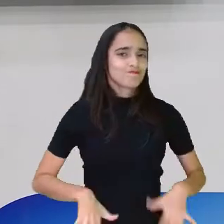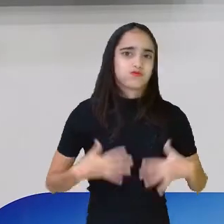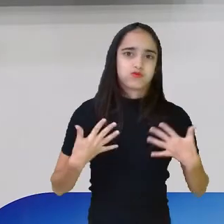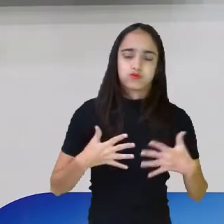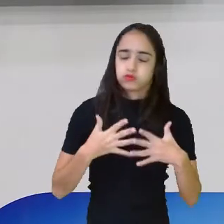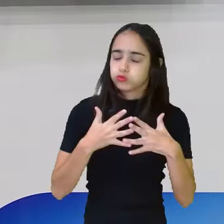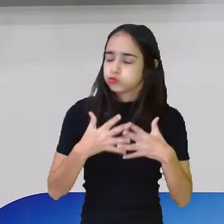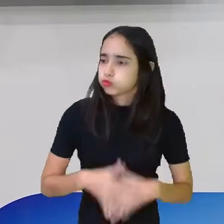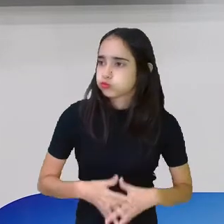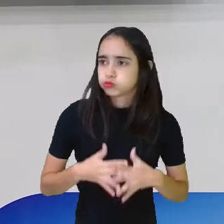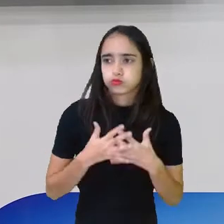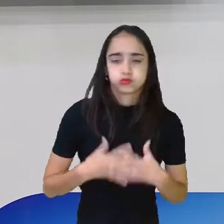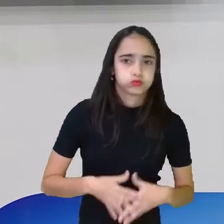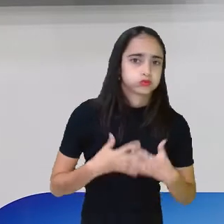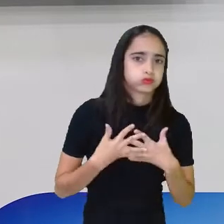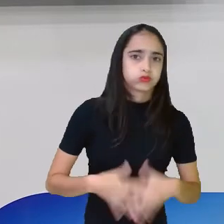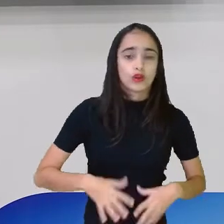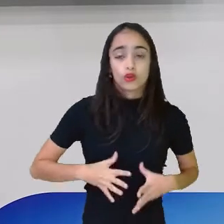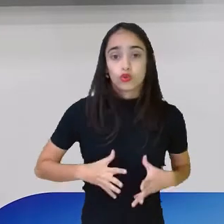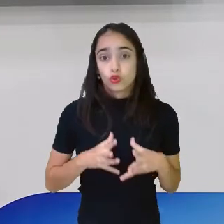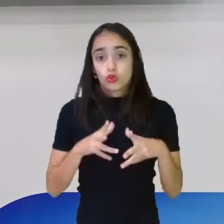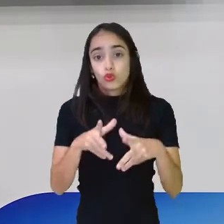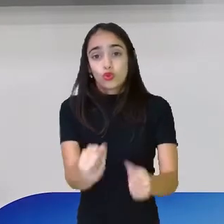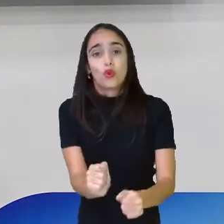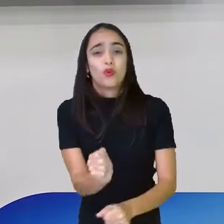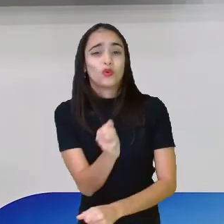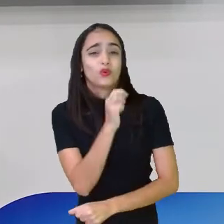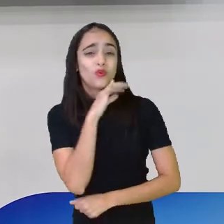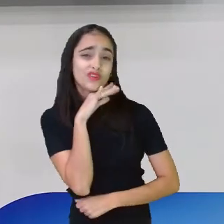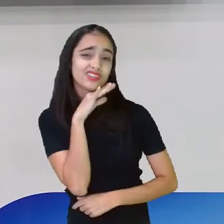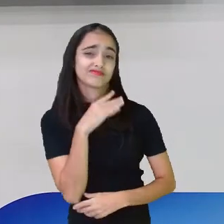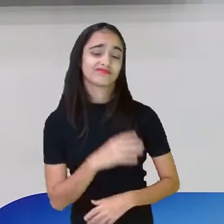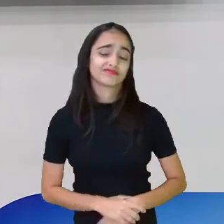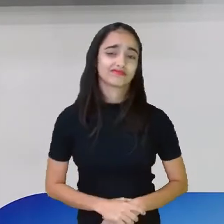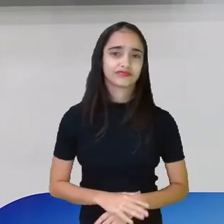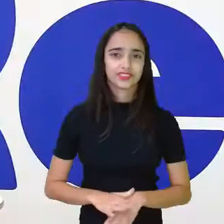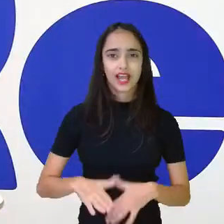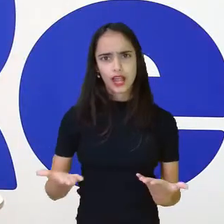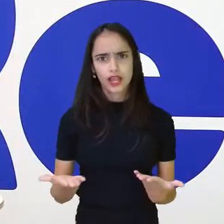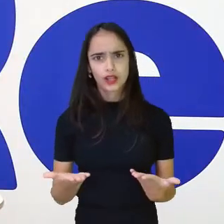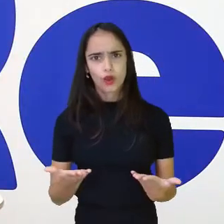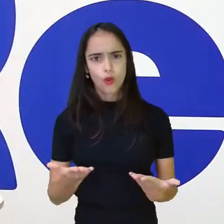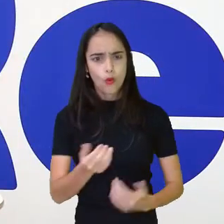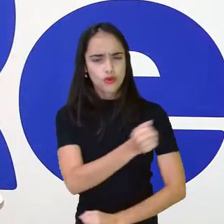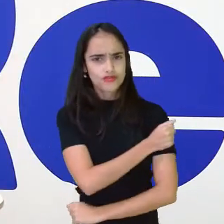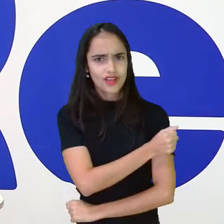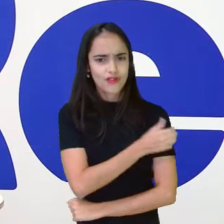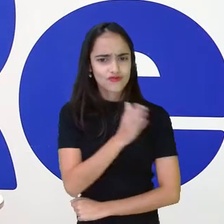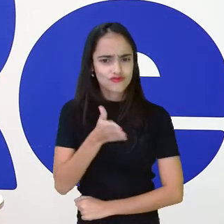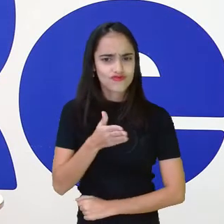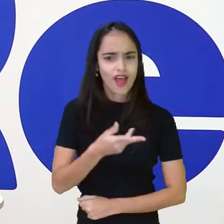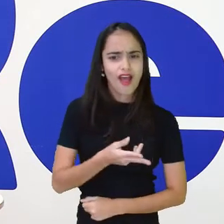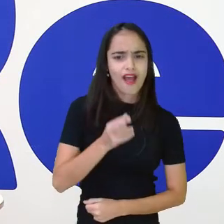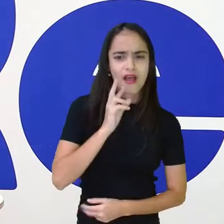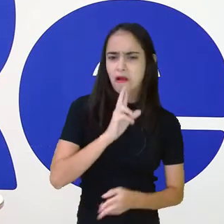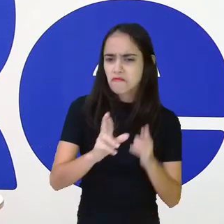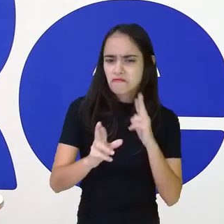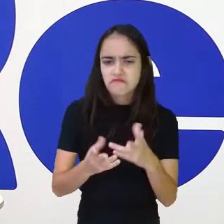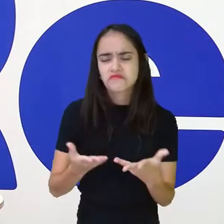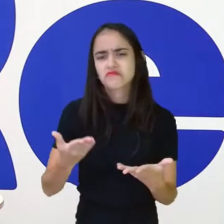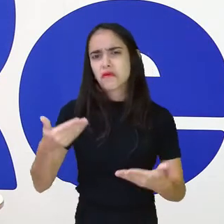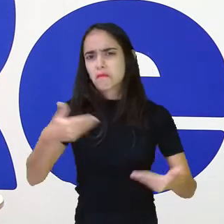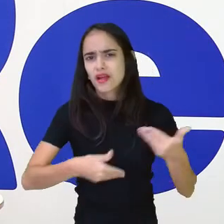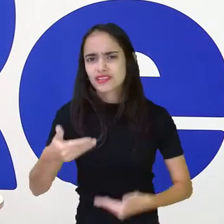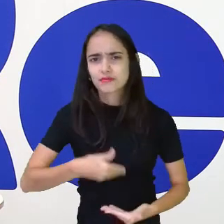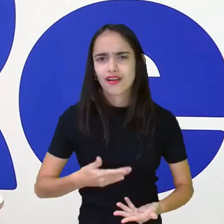Todo mundo estava ruim. E os nossos estudantes estão com alguma dúvida? Perguntaram alguma coisa? Os estudantes estão aqui, estão caladinhos, acho que estão